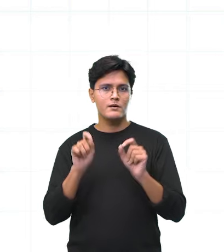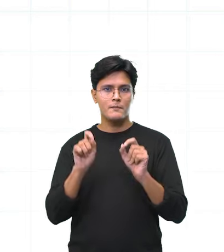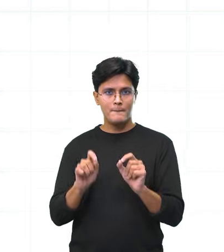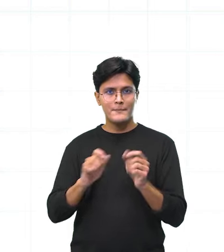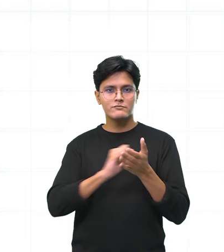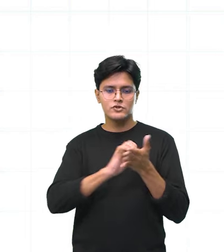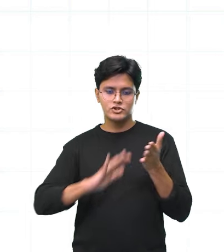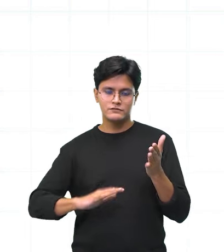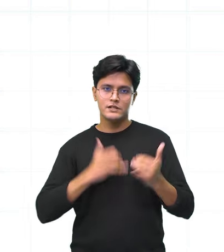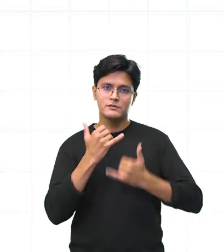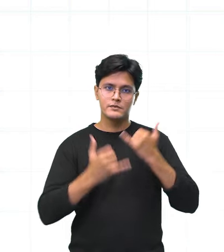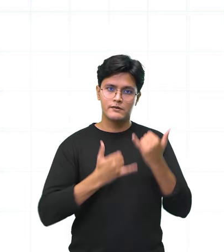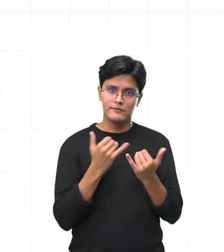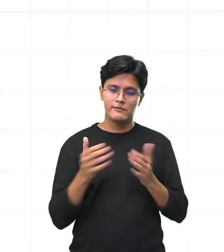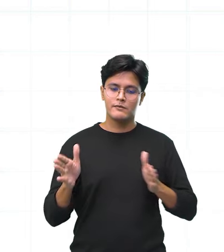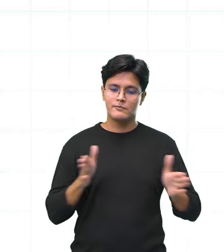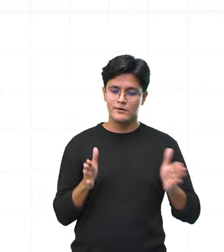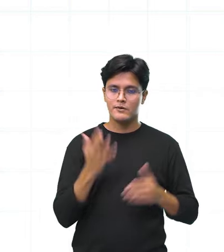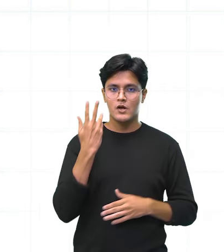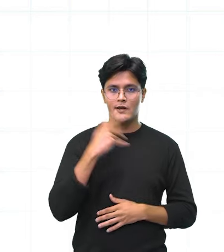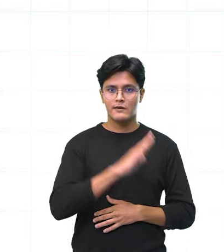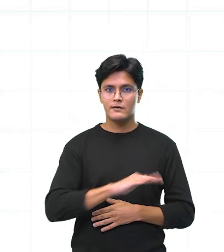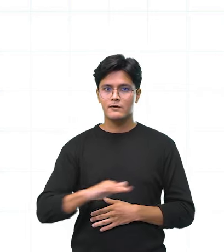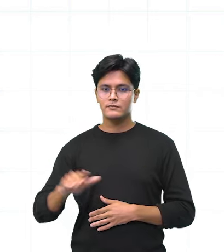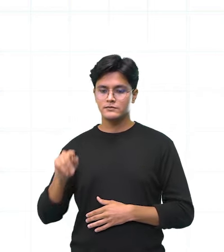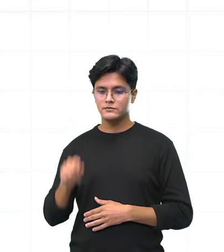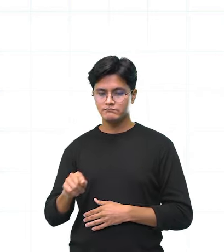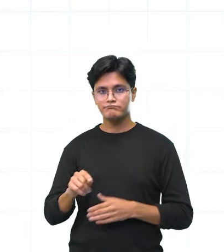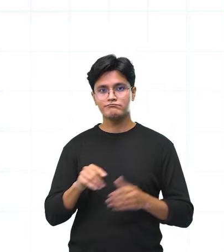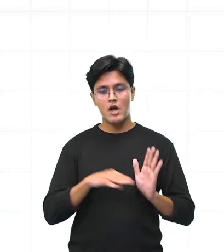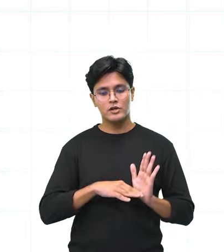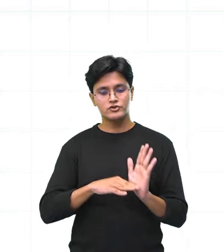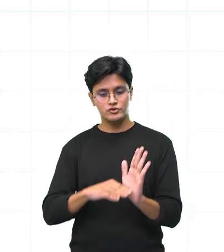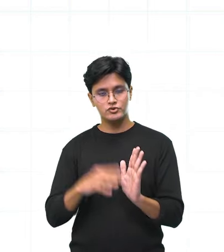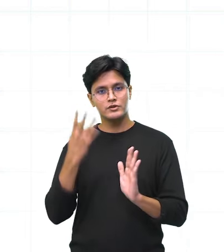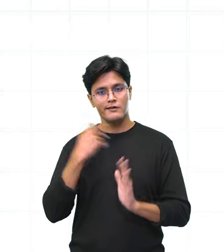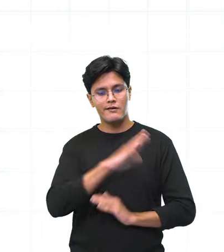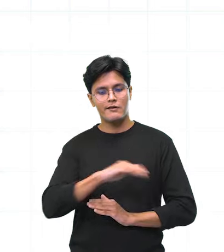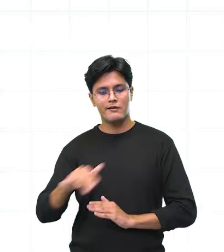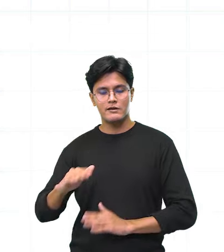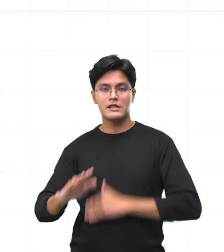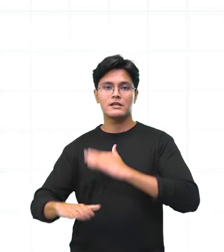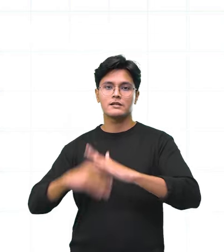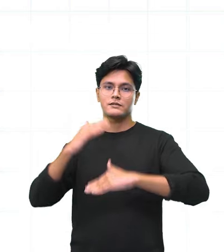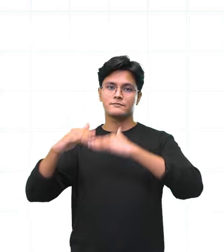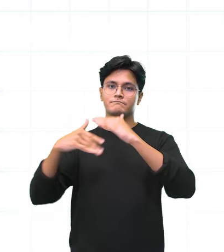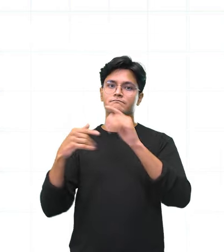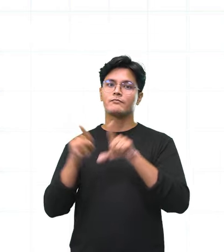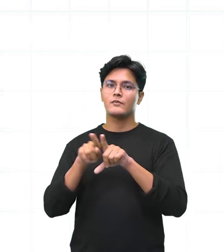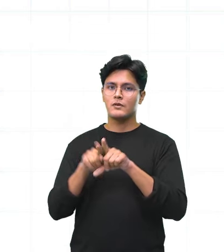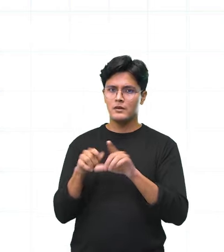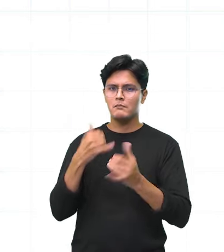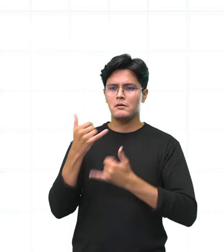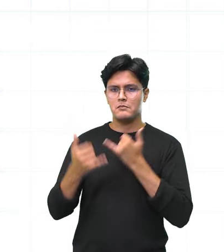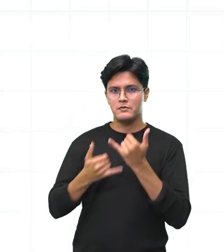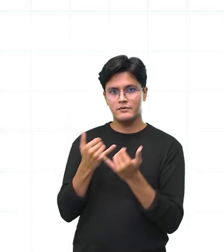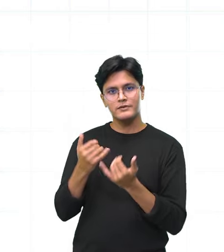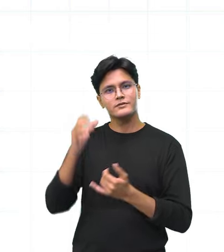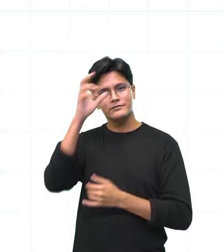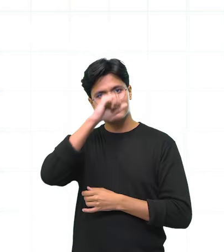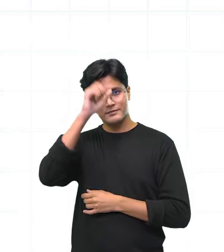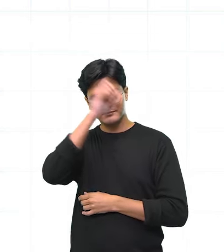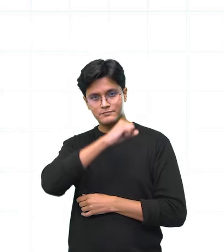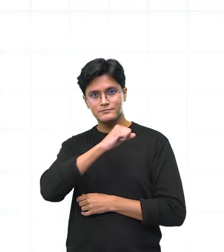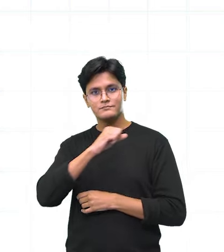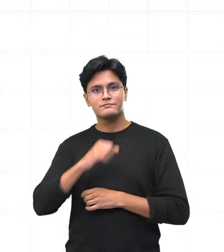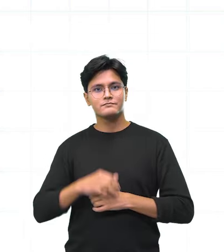infância contribuem com o desenvolvimento infantil. As crianças também aprendem brincando, como por exemplo,